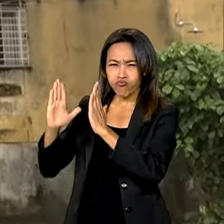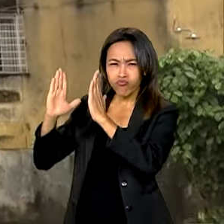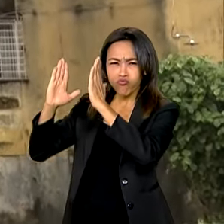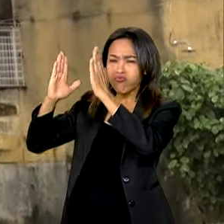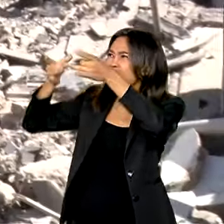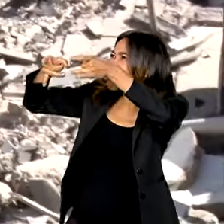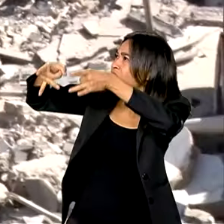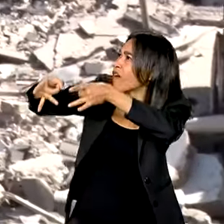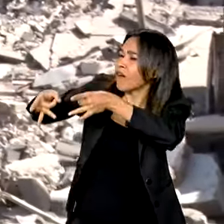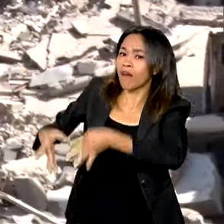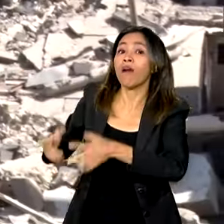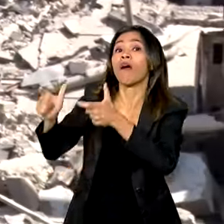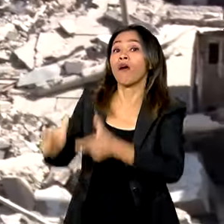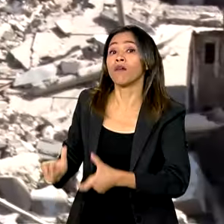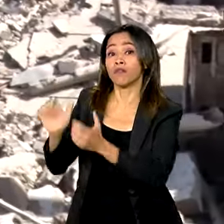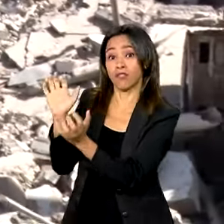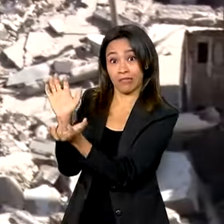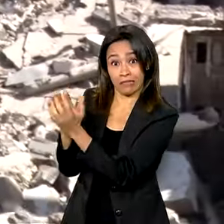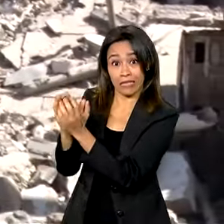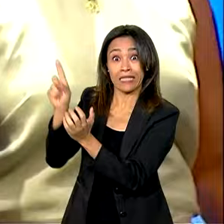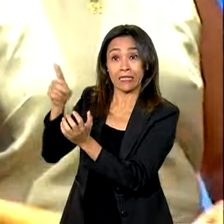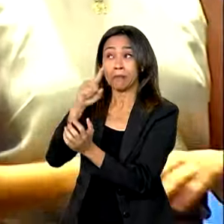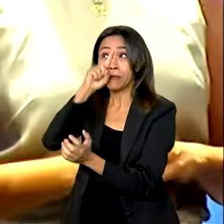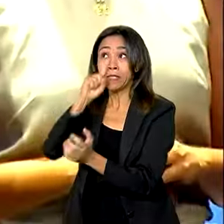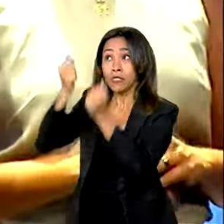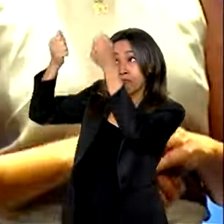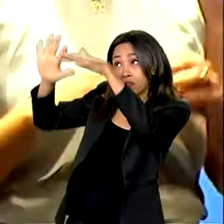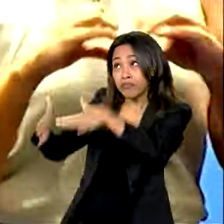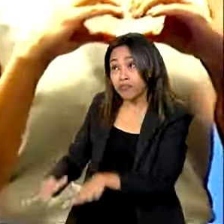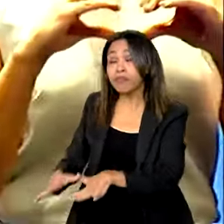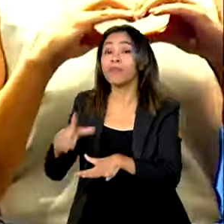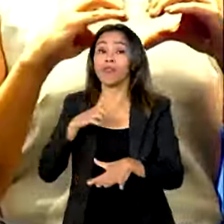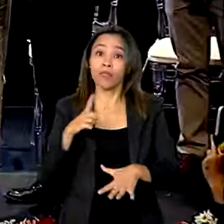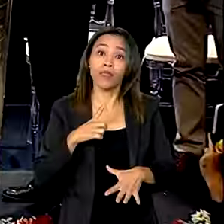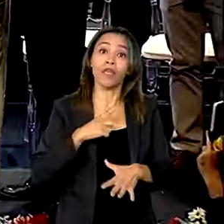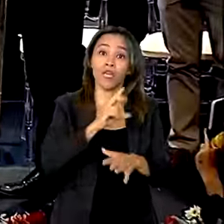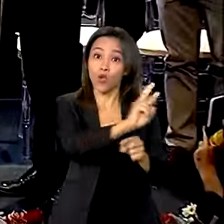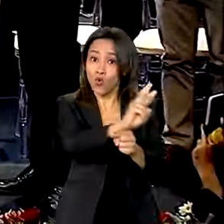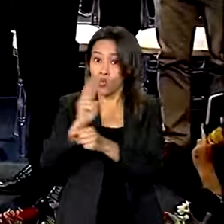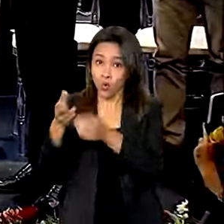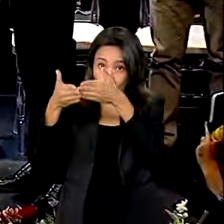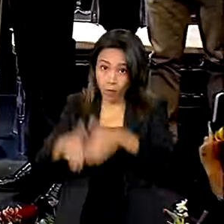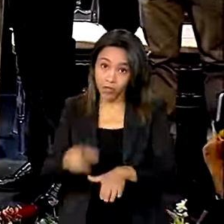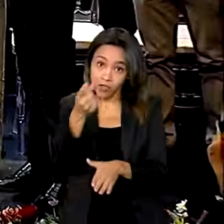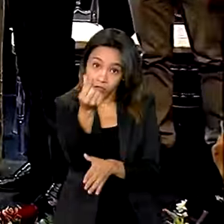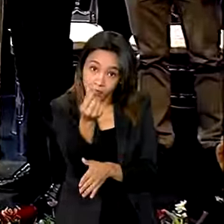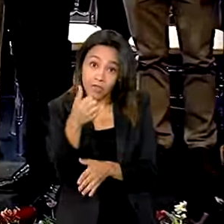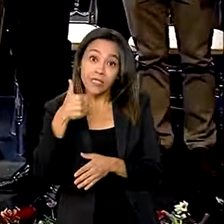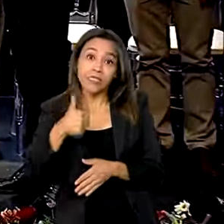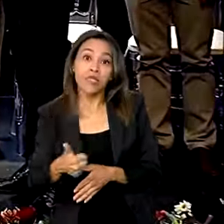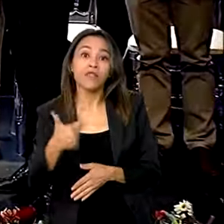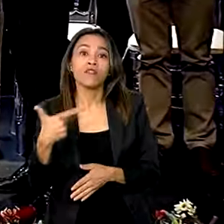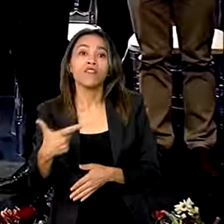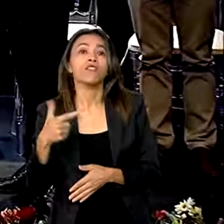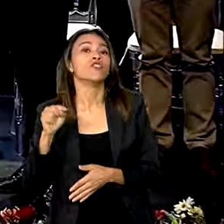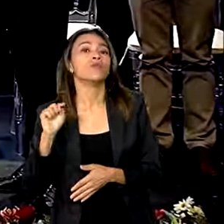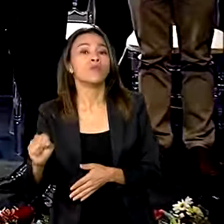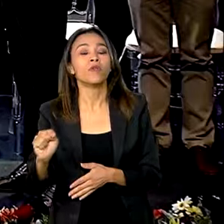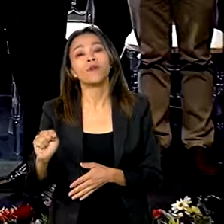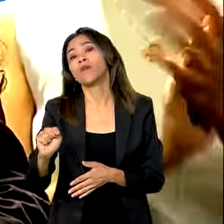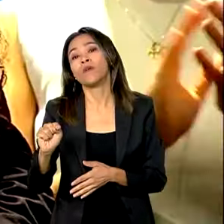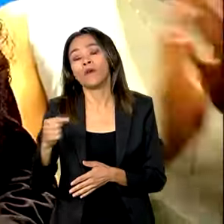Pernambuco com risco de desabamento recebem indenização do Governo Federal de até 120 mil reais por